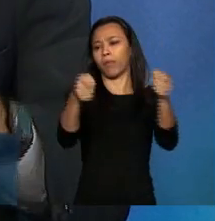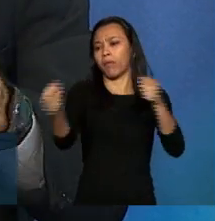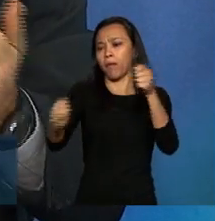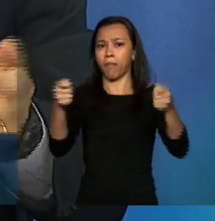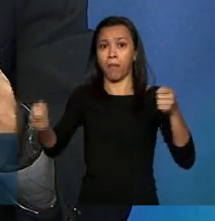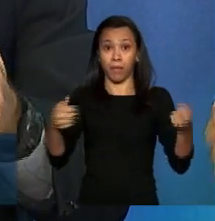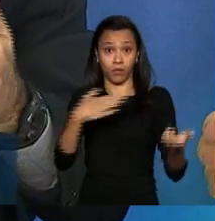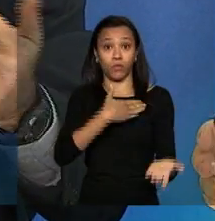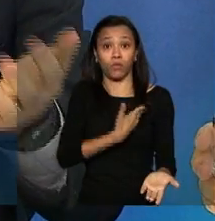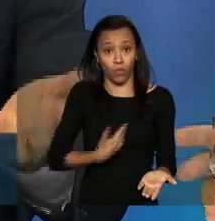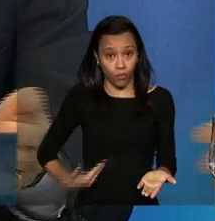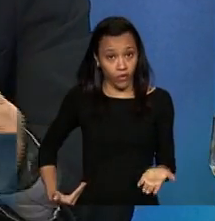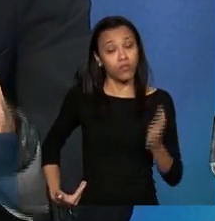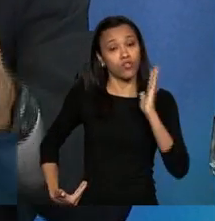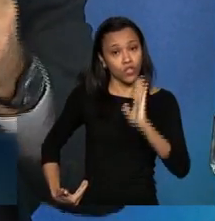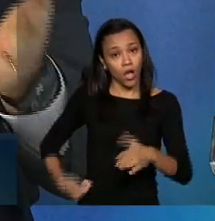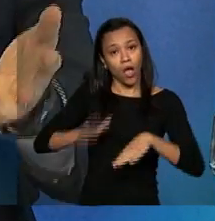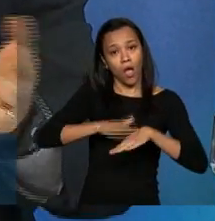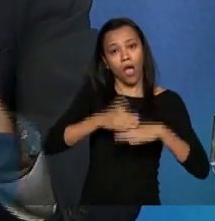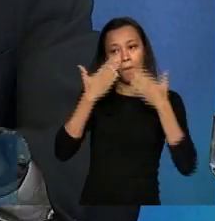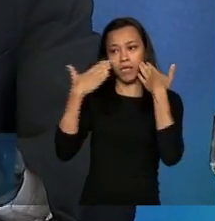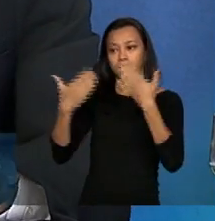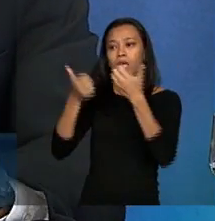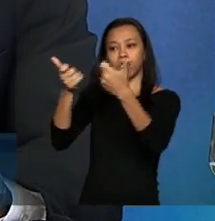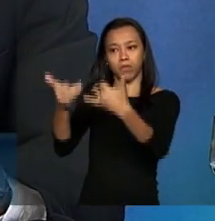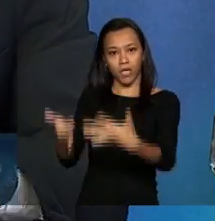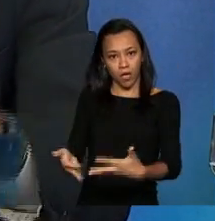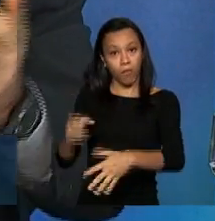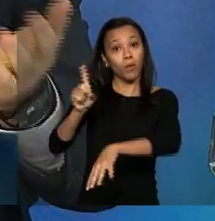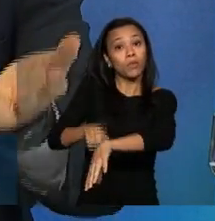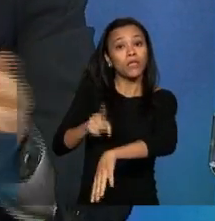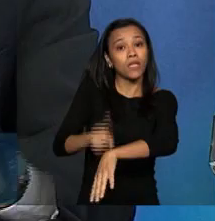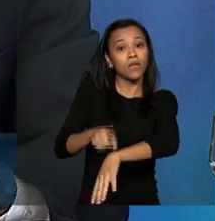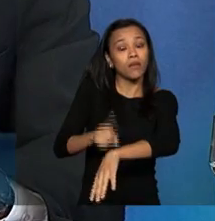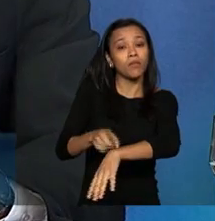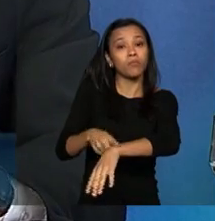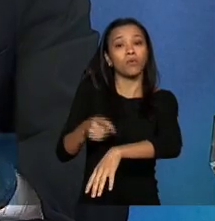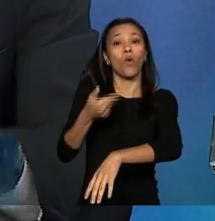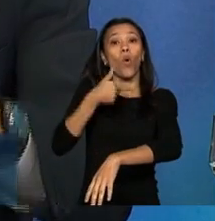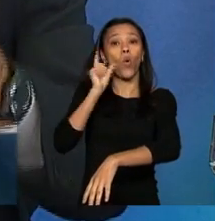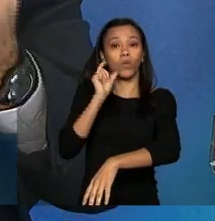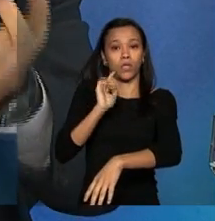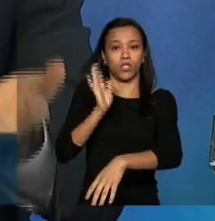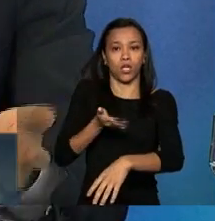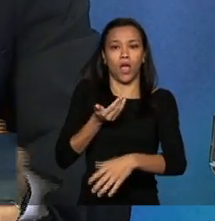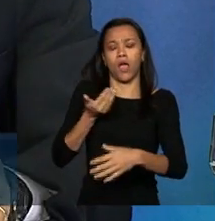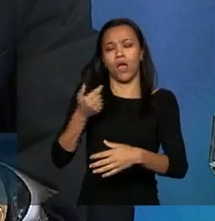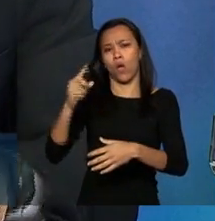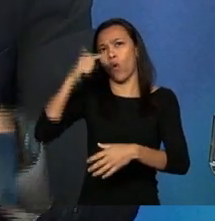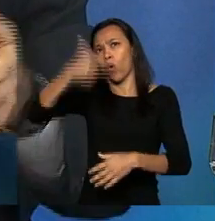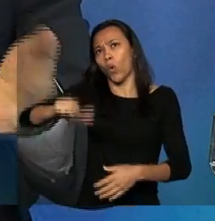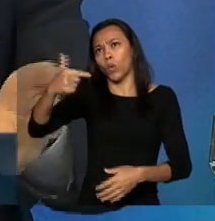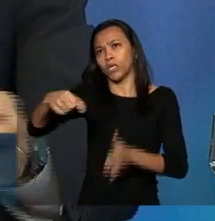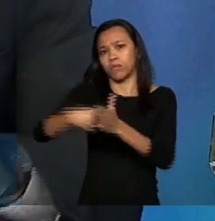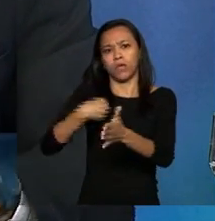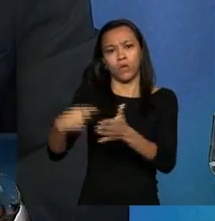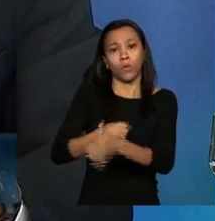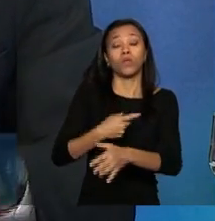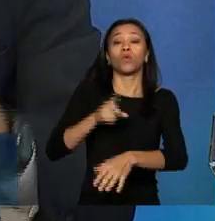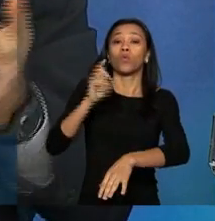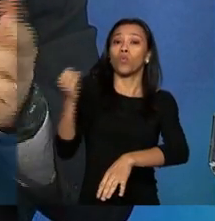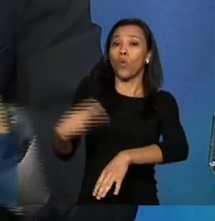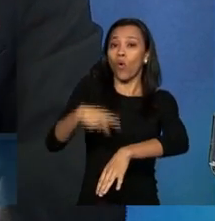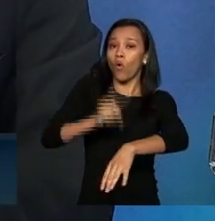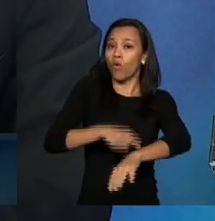operação de crédito as explicações já foram apresentadas no prazo que foi dado pelo TCU ontem foram apresentados outros questionamentos com um novo prazo